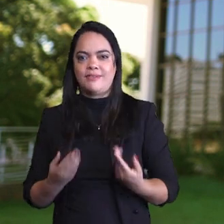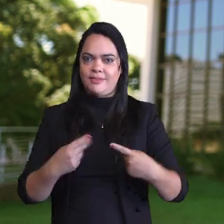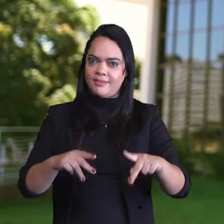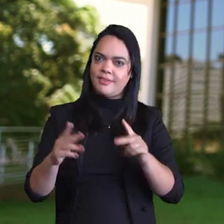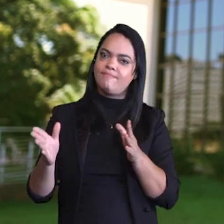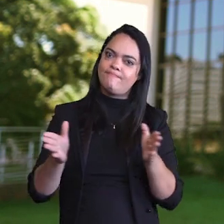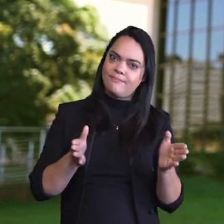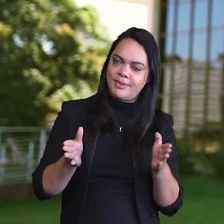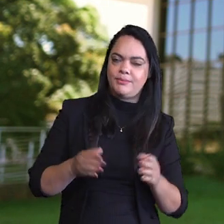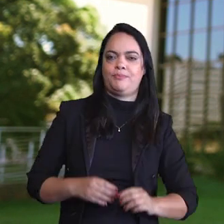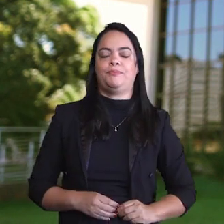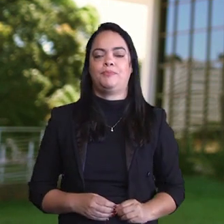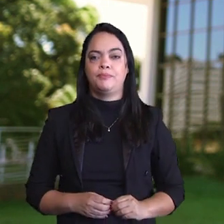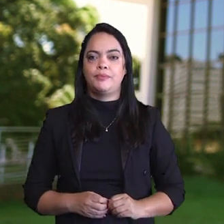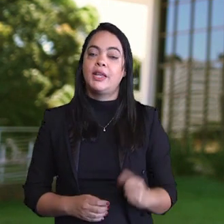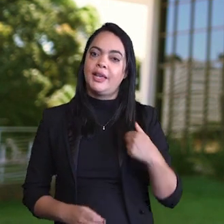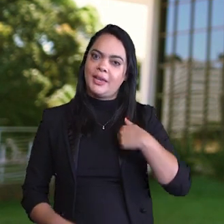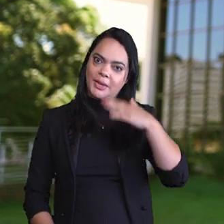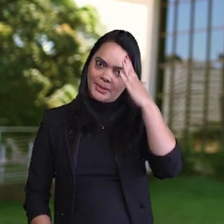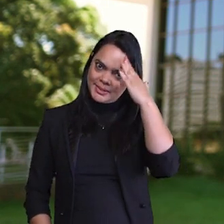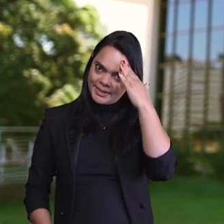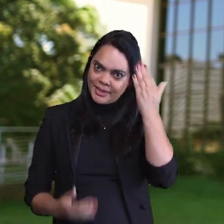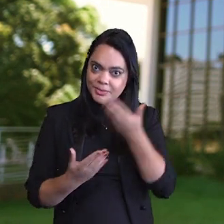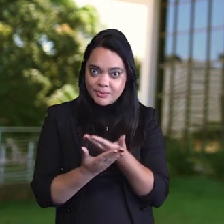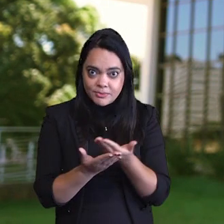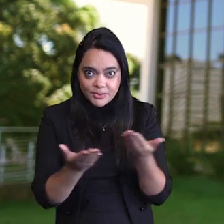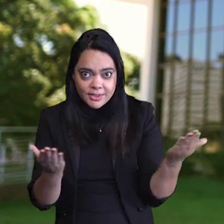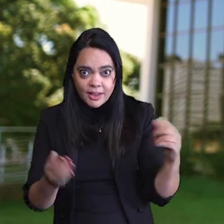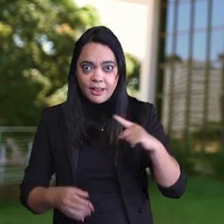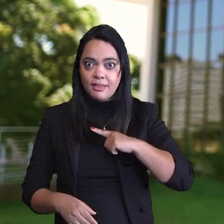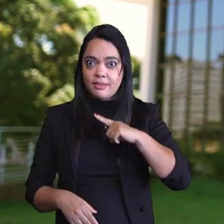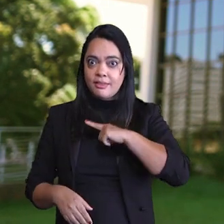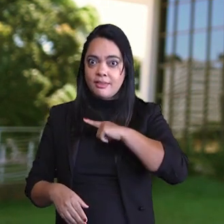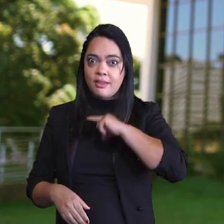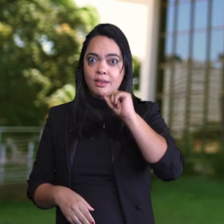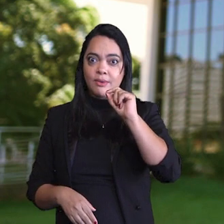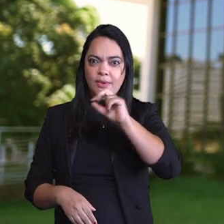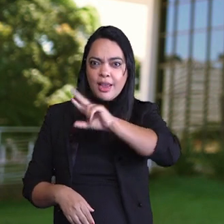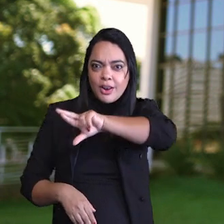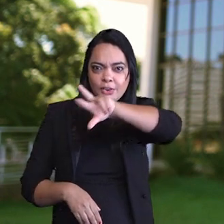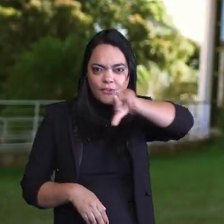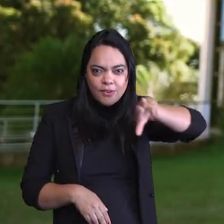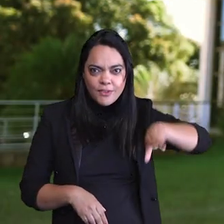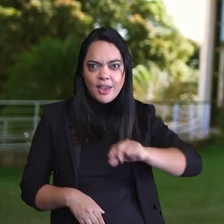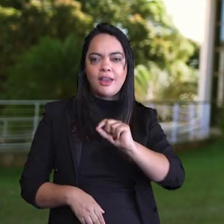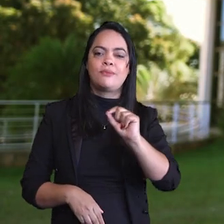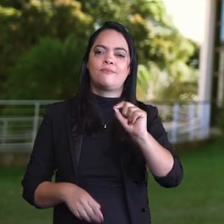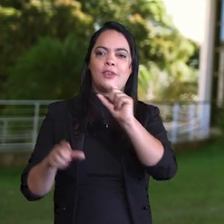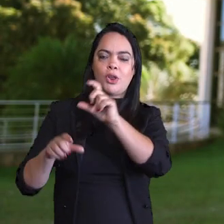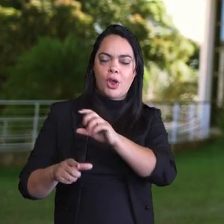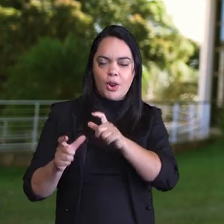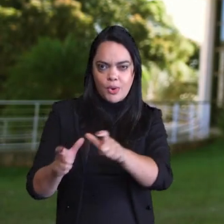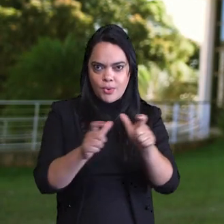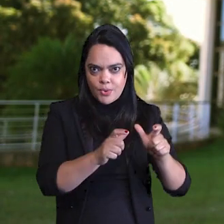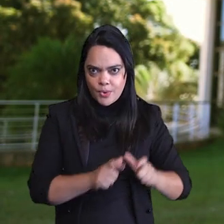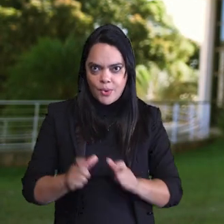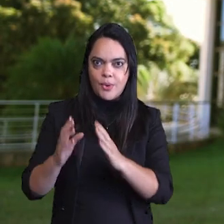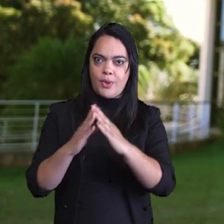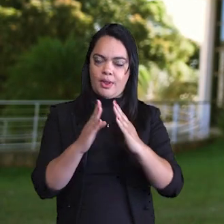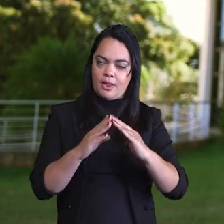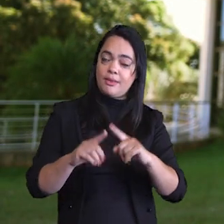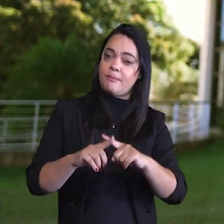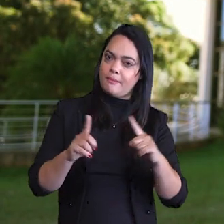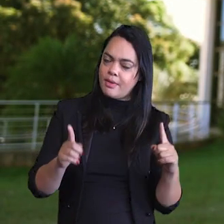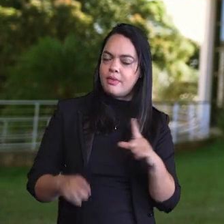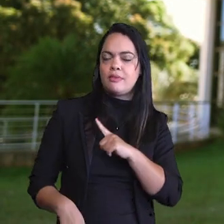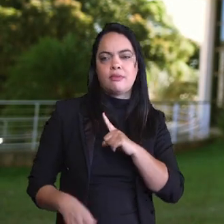-vindas nesse momento. Eu sei que vocês estão nos mais diferentes lugares, nas suas casas, mas eu sei que vocês estarão atentos